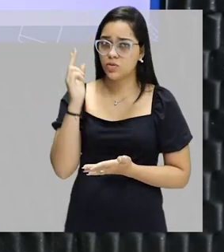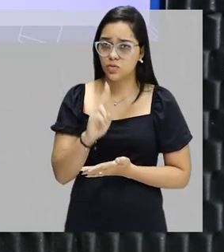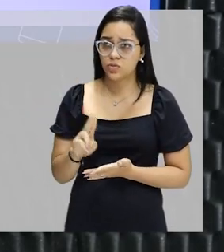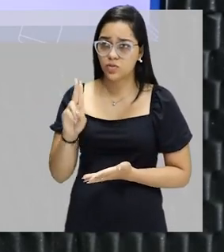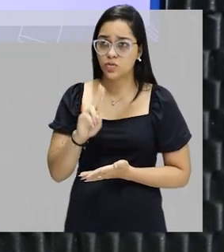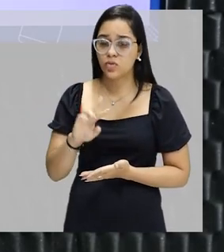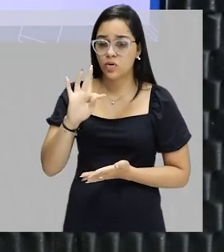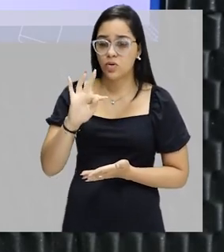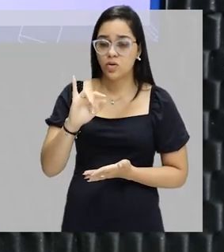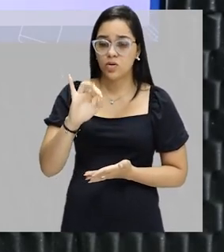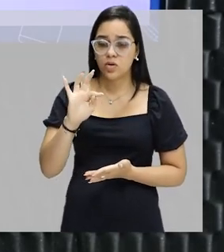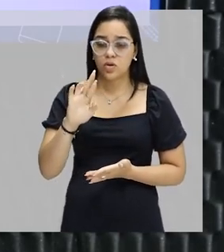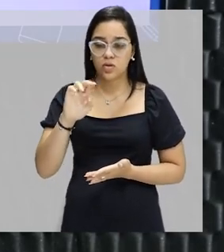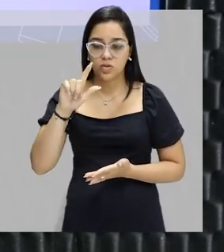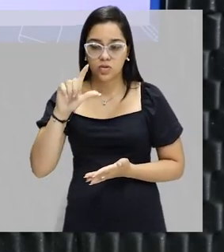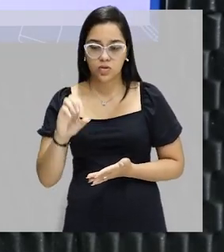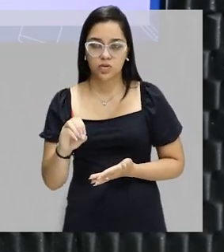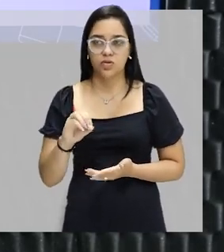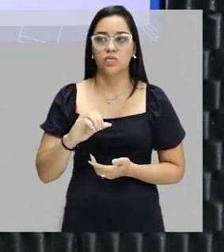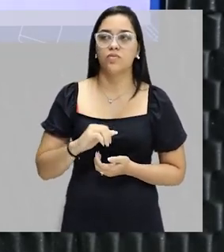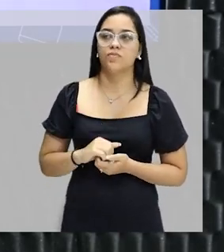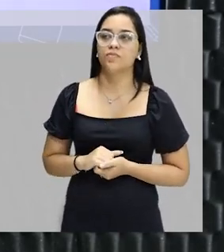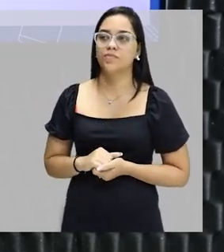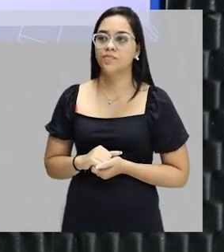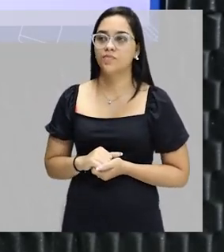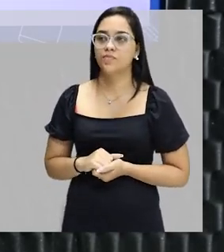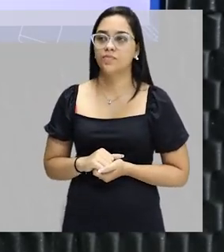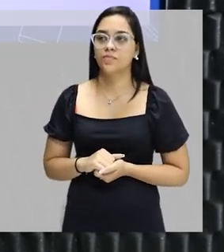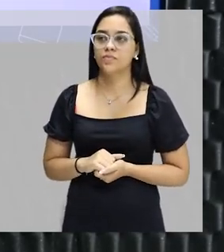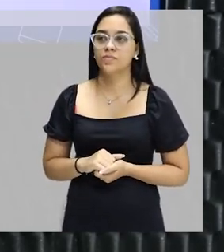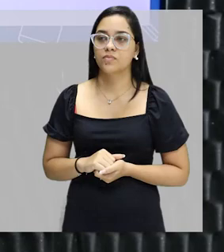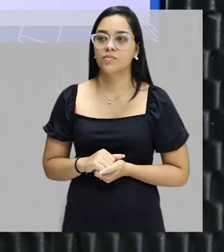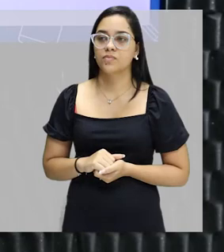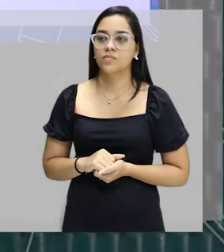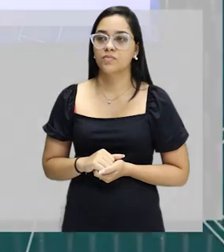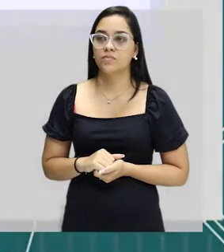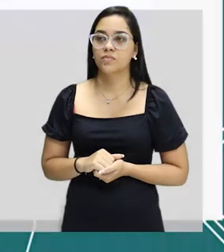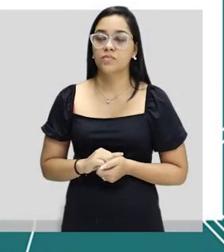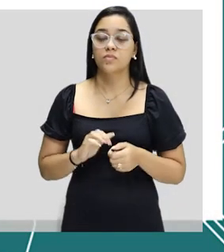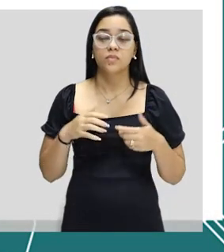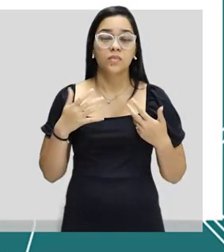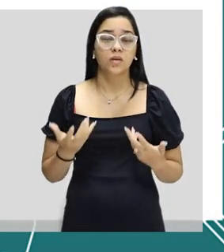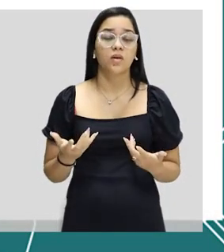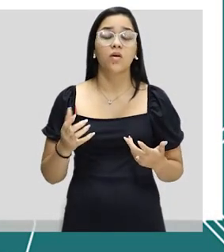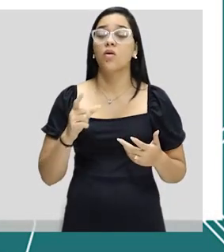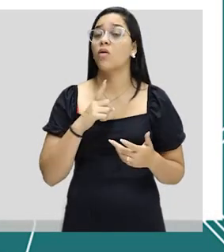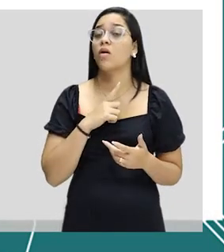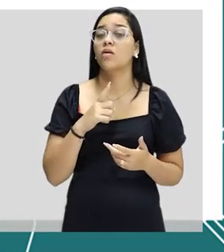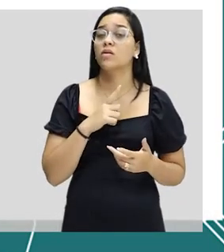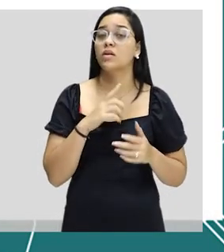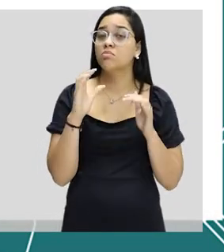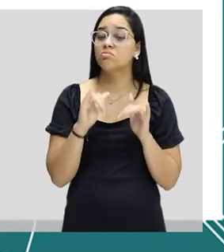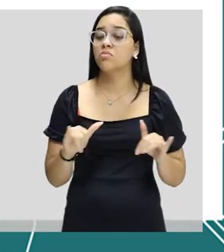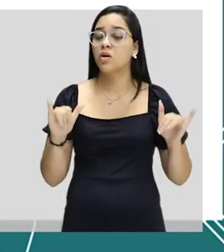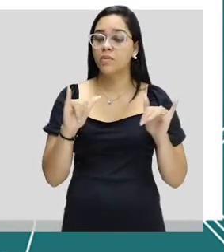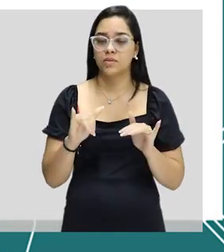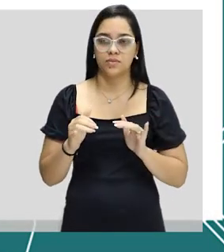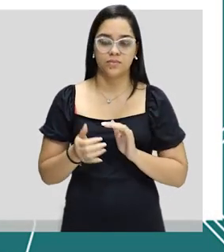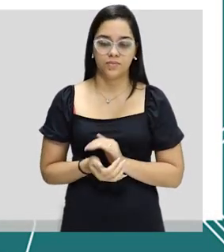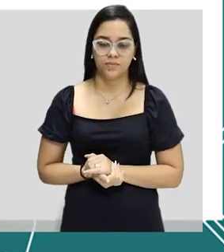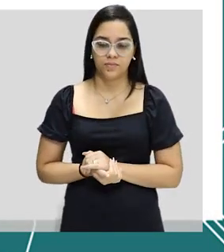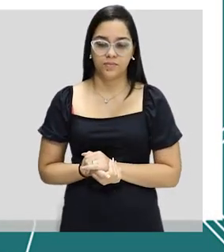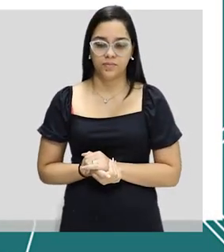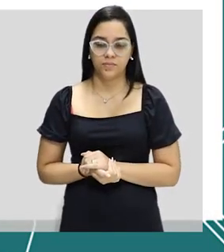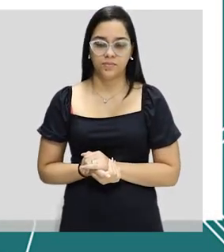título ou título porcentual. Tá bom? Então, quais são as nossas informações? Olha só.